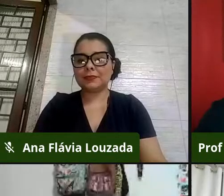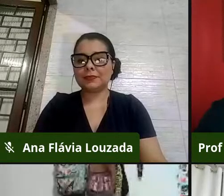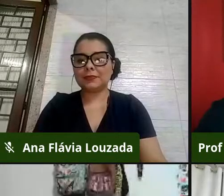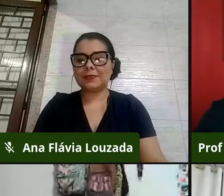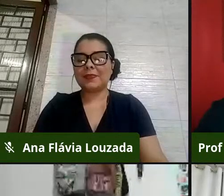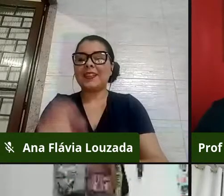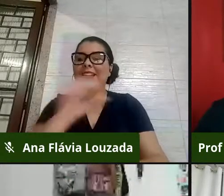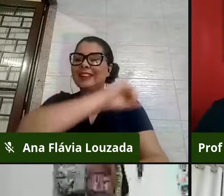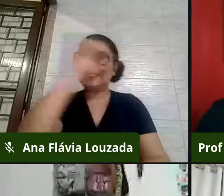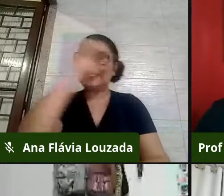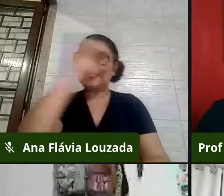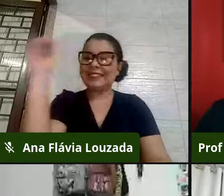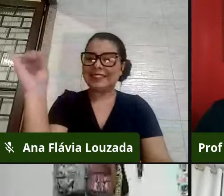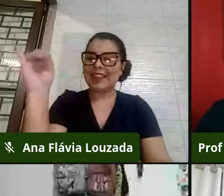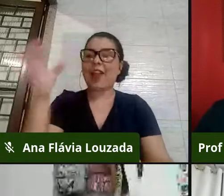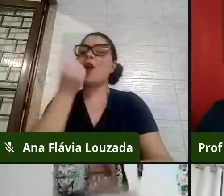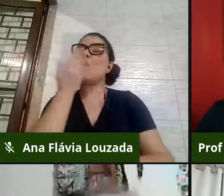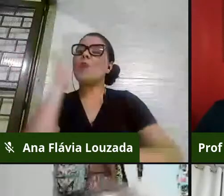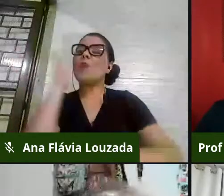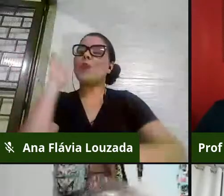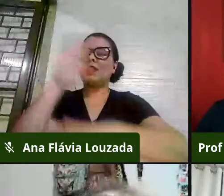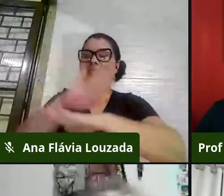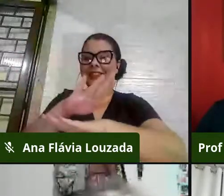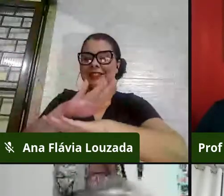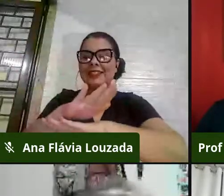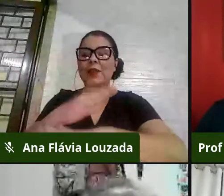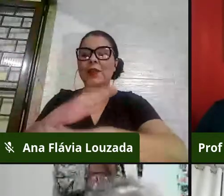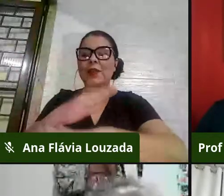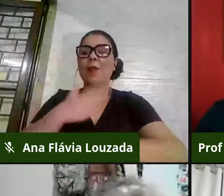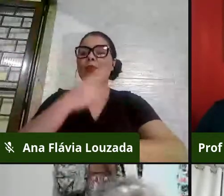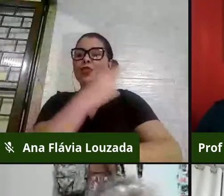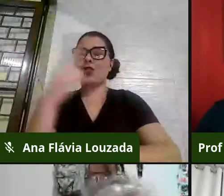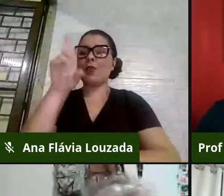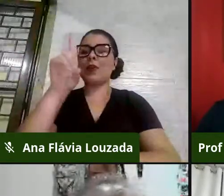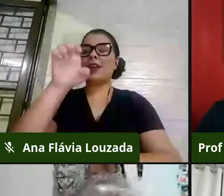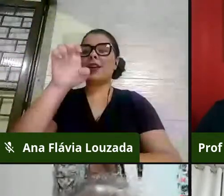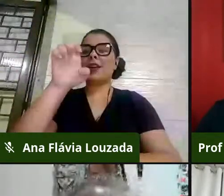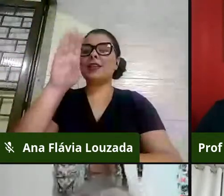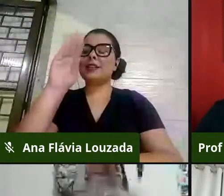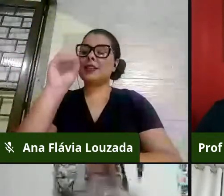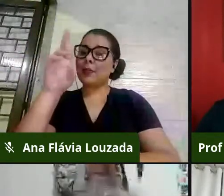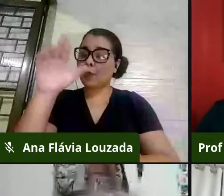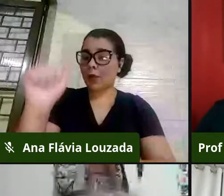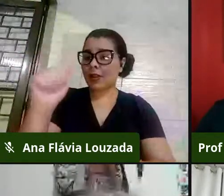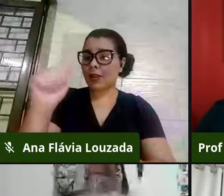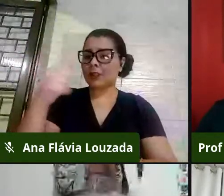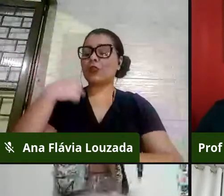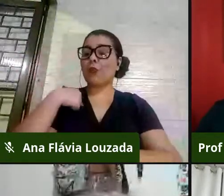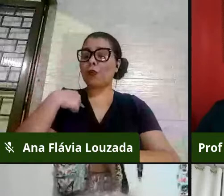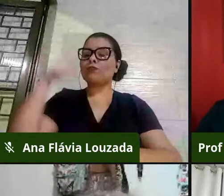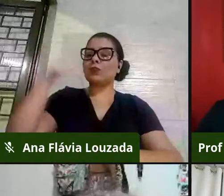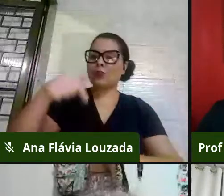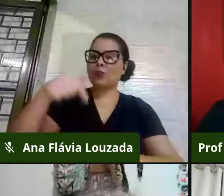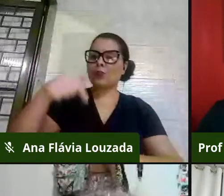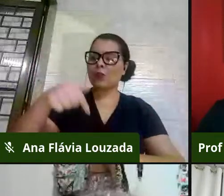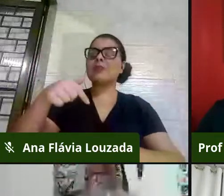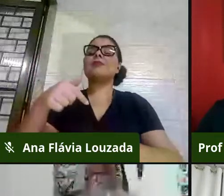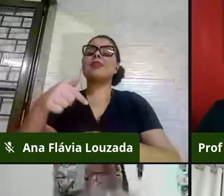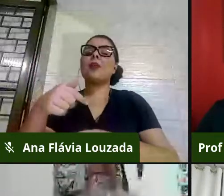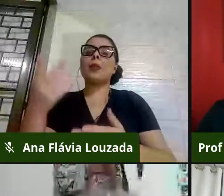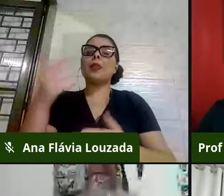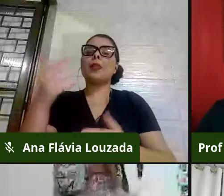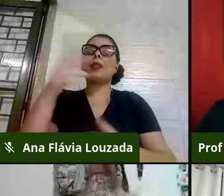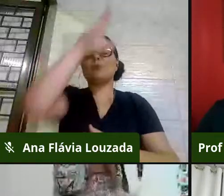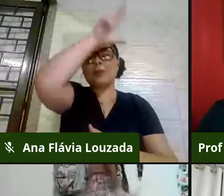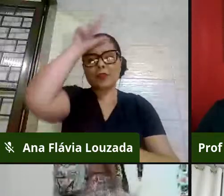Olá, boa tarde. Meu nome é Débora Carlos e hoje, em nome da Prefeitura Municipal de Nilópolis,